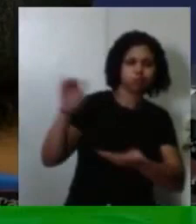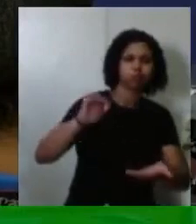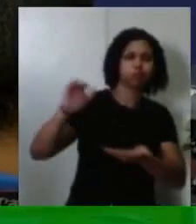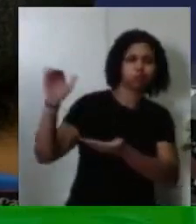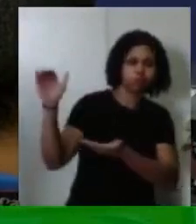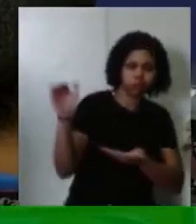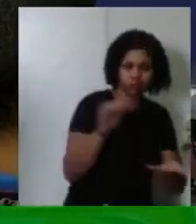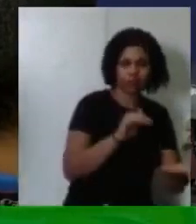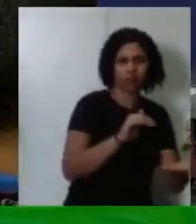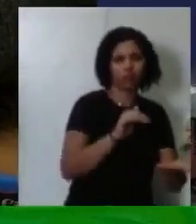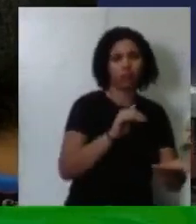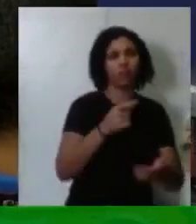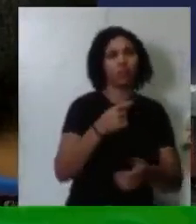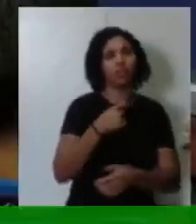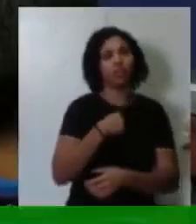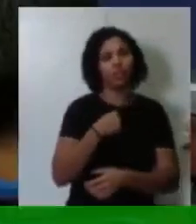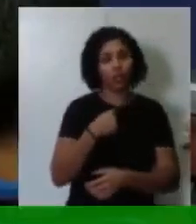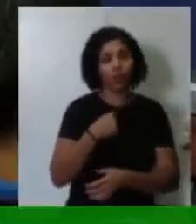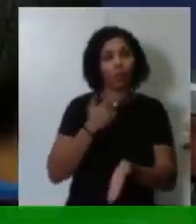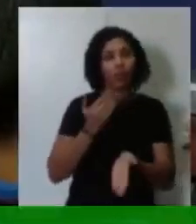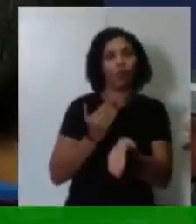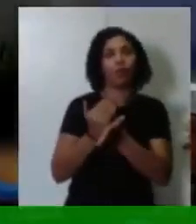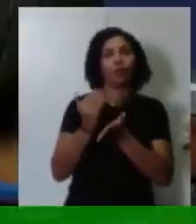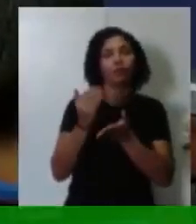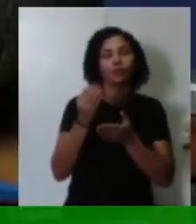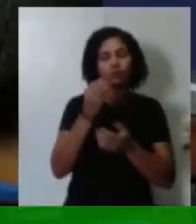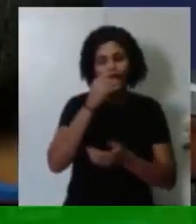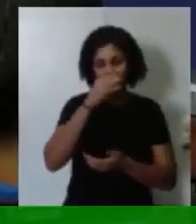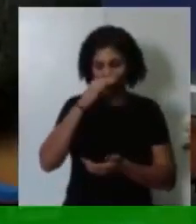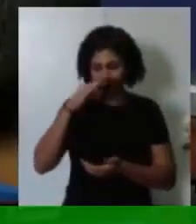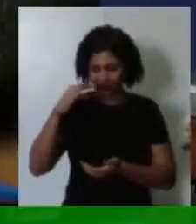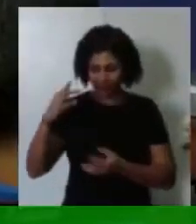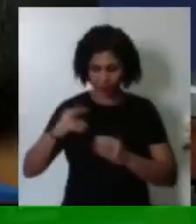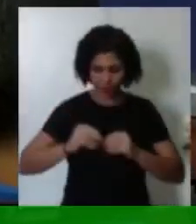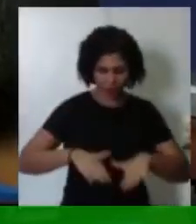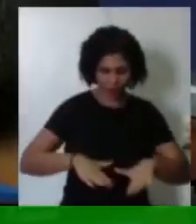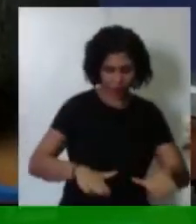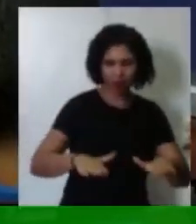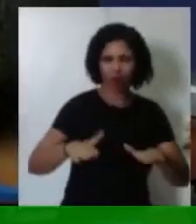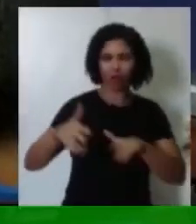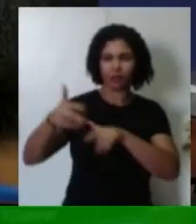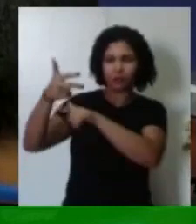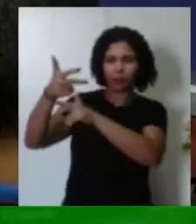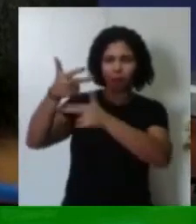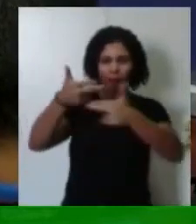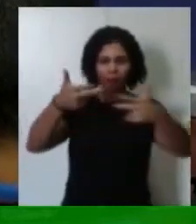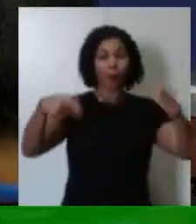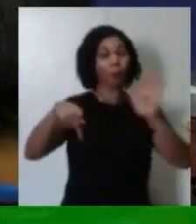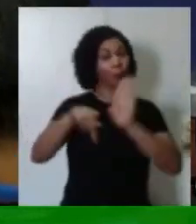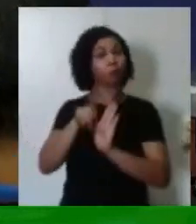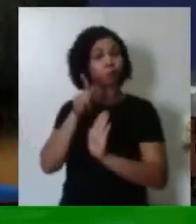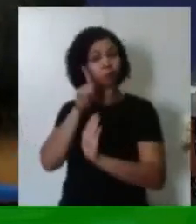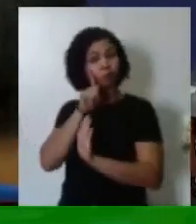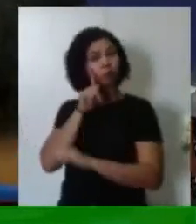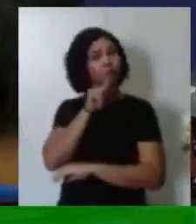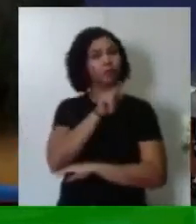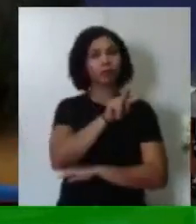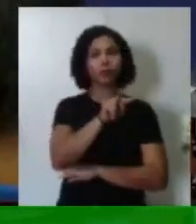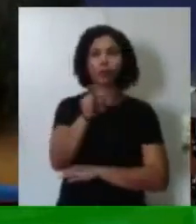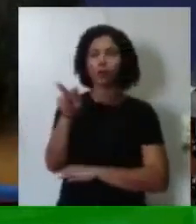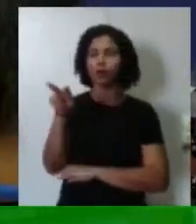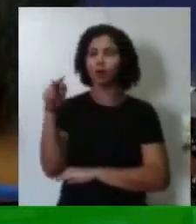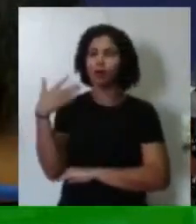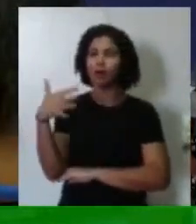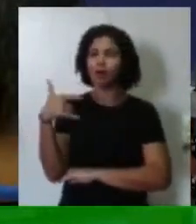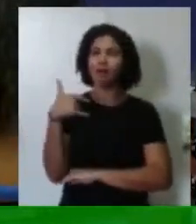Levei, comecei a sentir o cheiro do tapete e dos equipamentos americanos e eu contava com isso. Eu